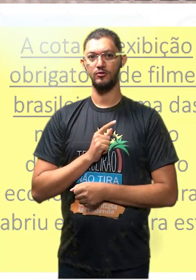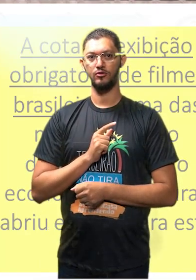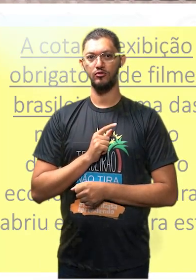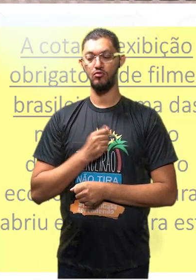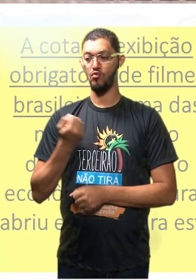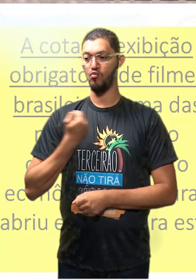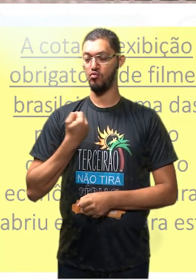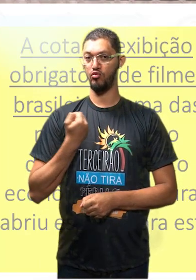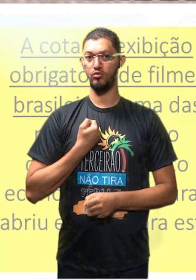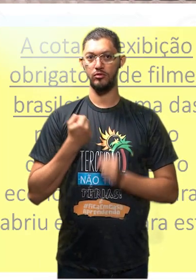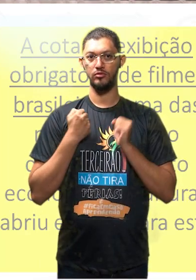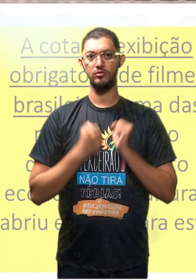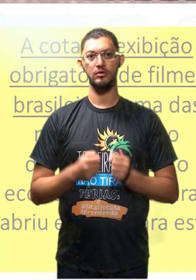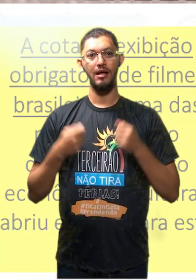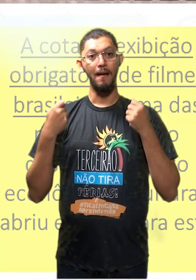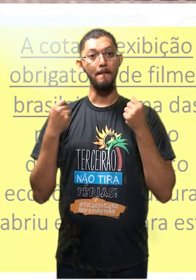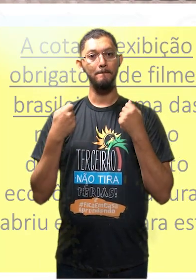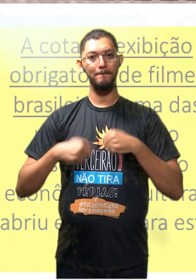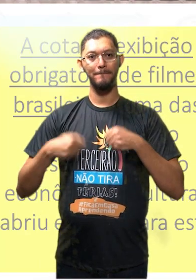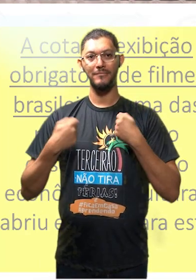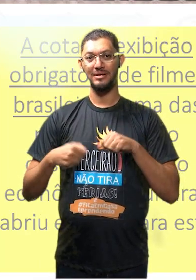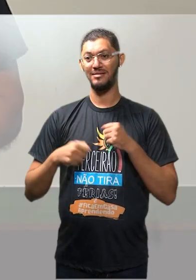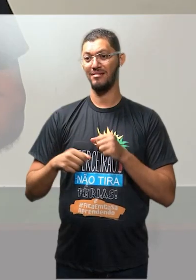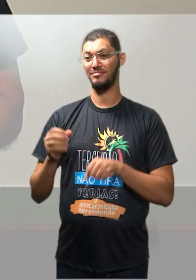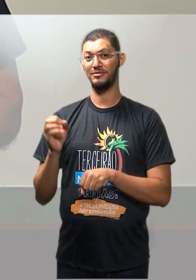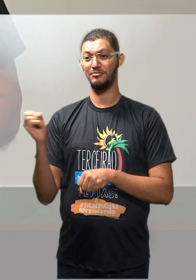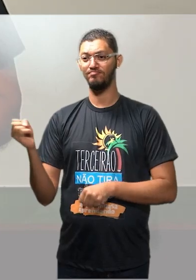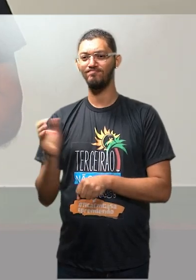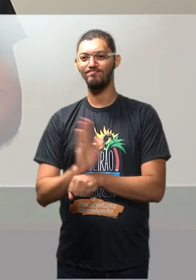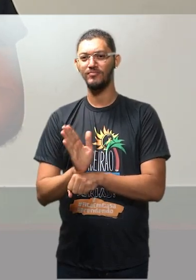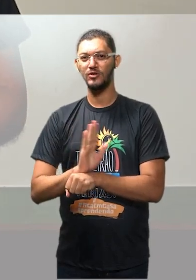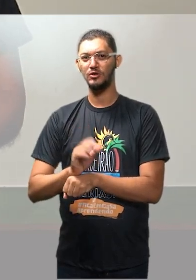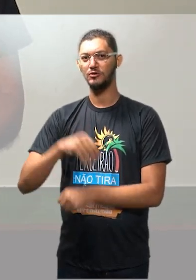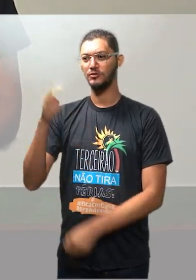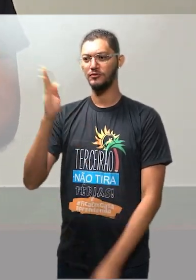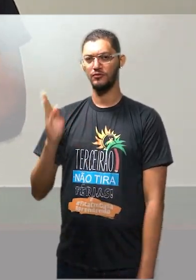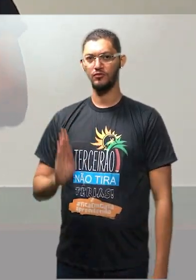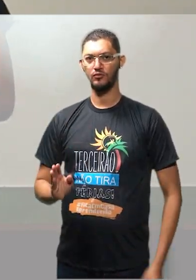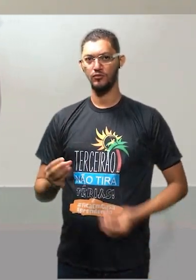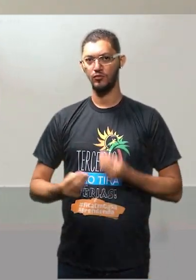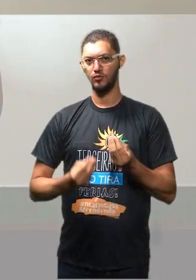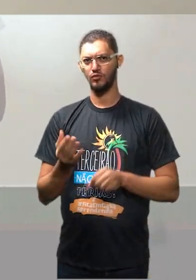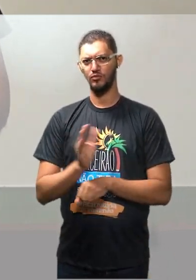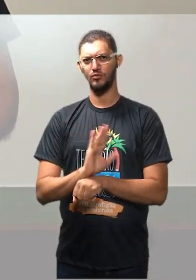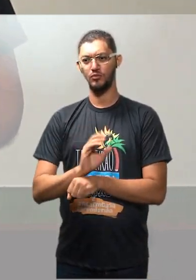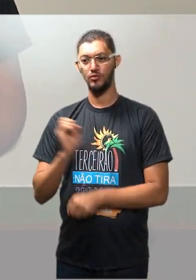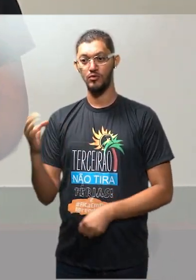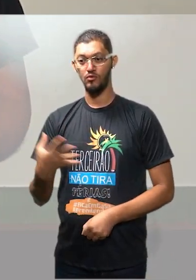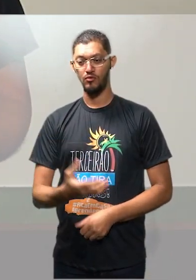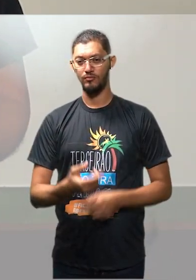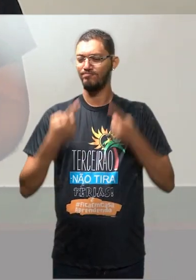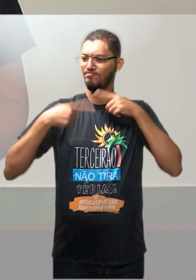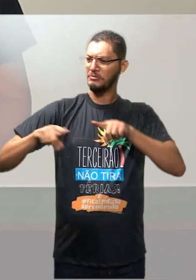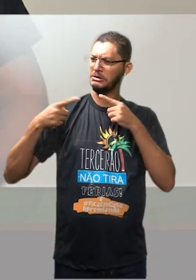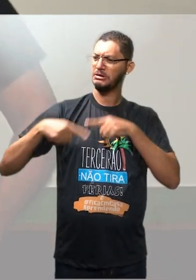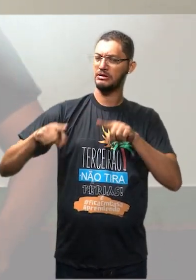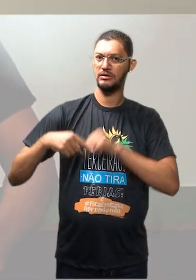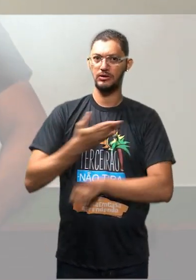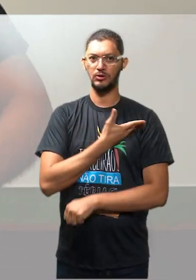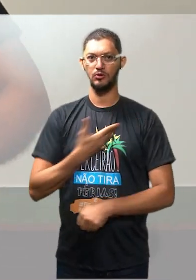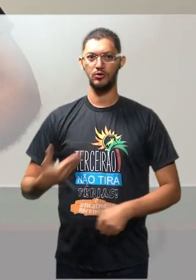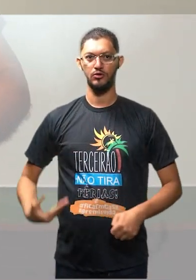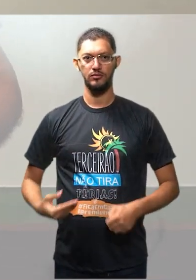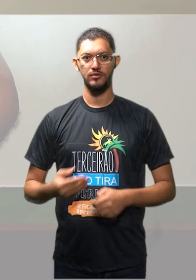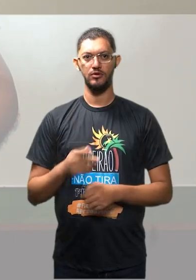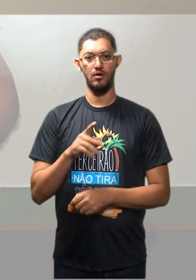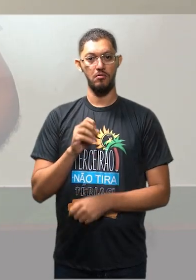exibição obrigatória para filmes brasileiros. Como o cinema novo criticava e ele foi retalhado, aí a